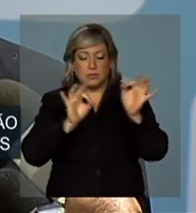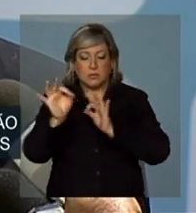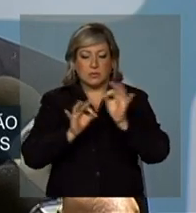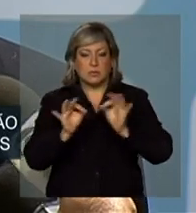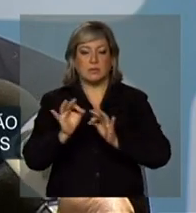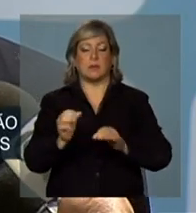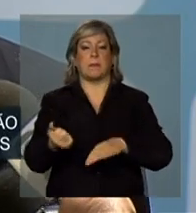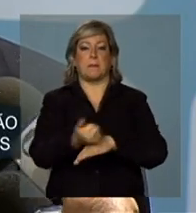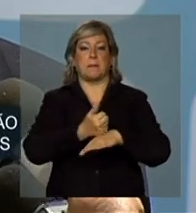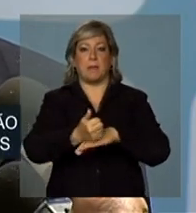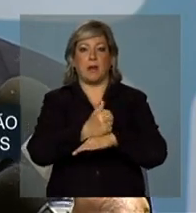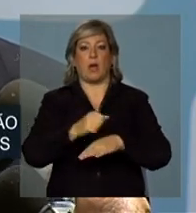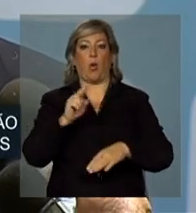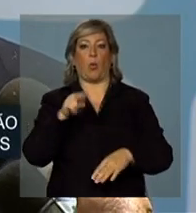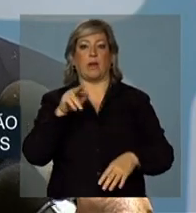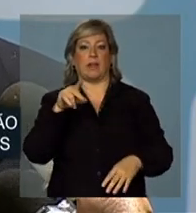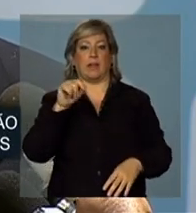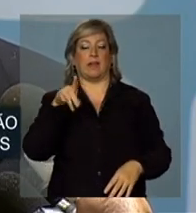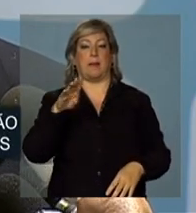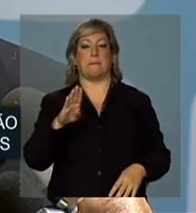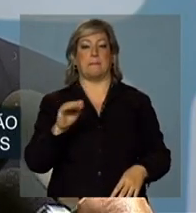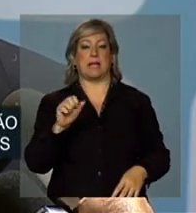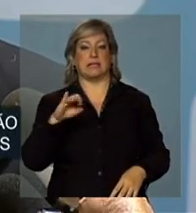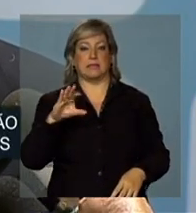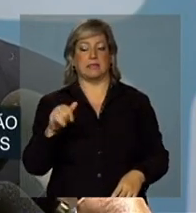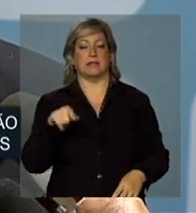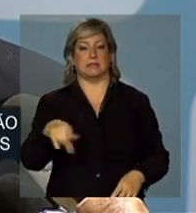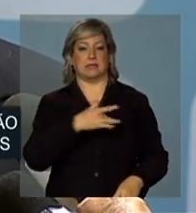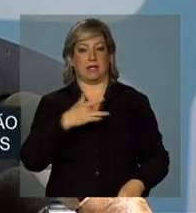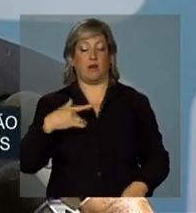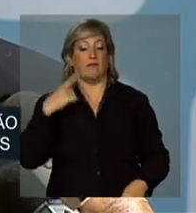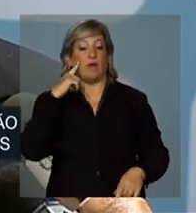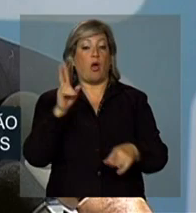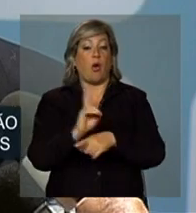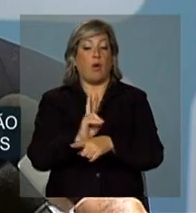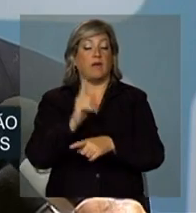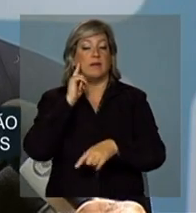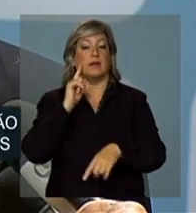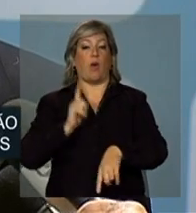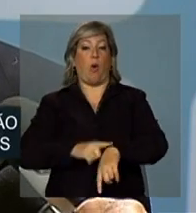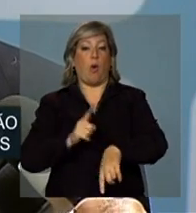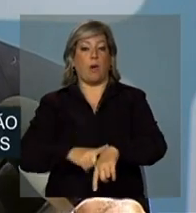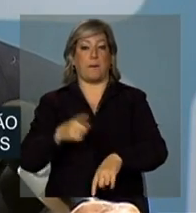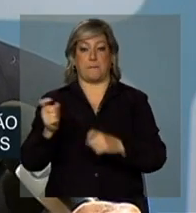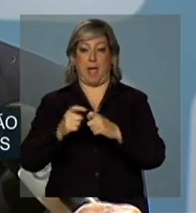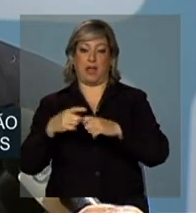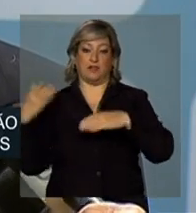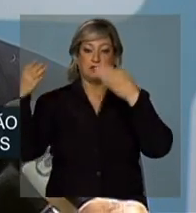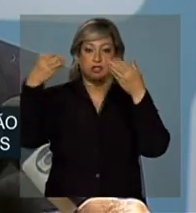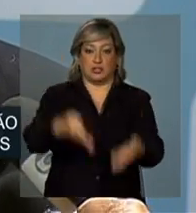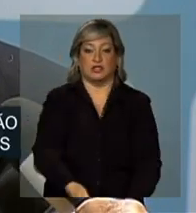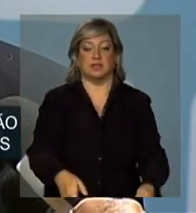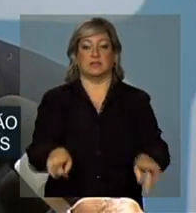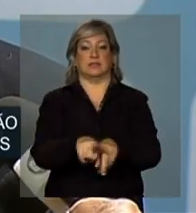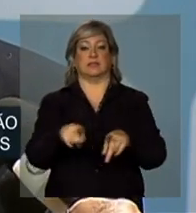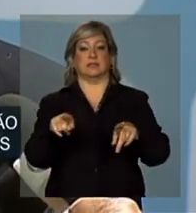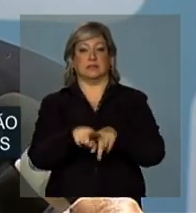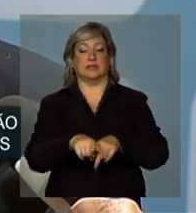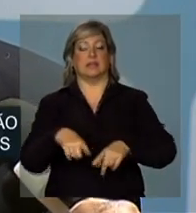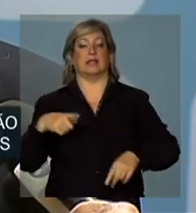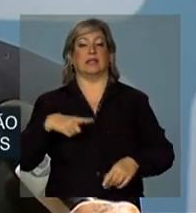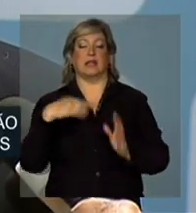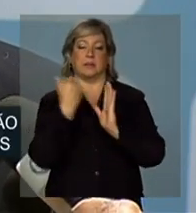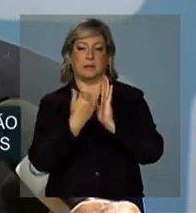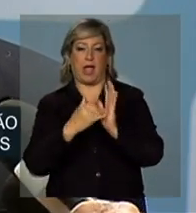básica de saúde. Controlar o horário do médico, a agenda, ter as informações do prontuário do cidadão disponíveis aos